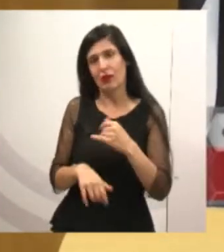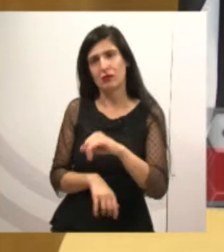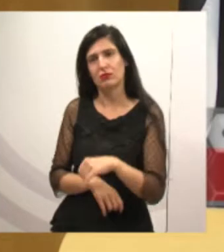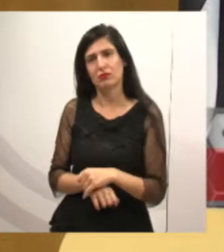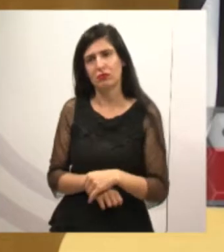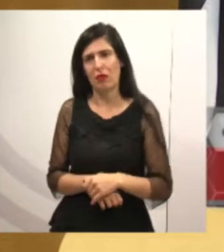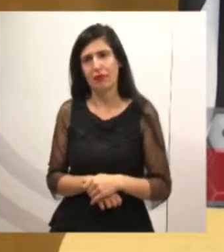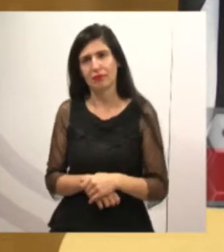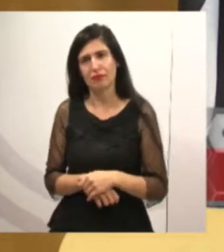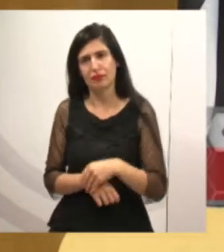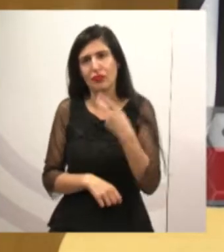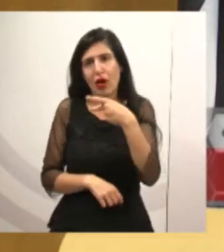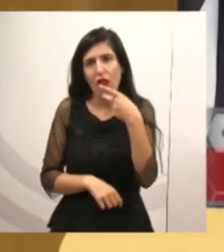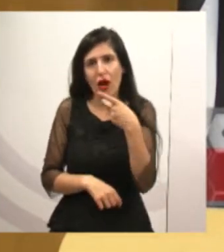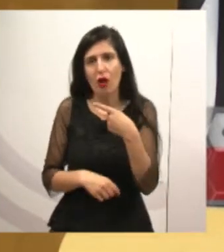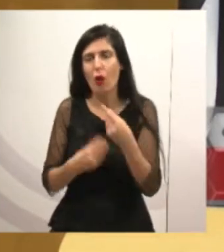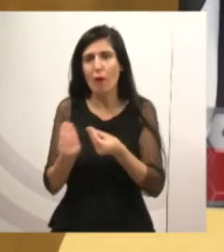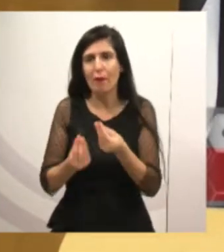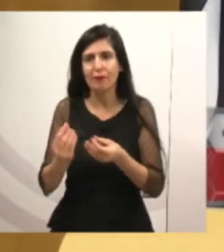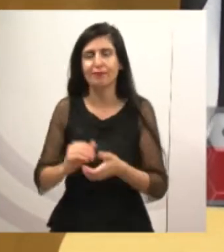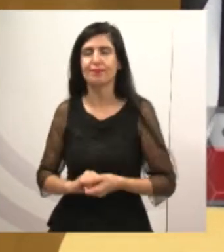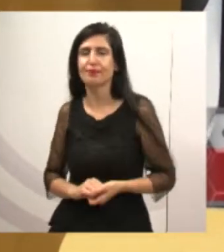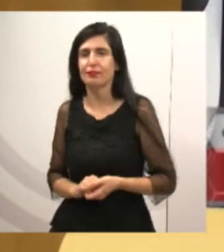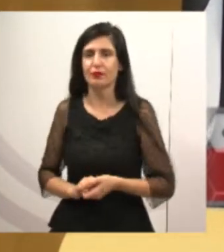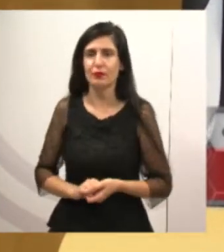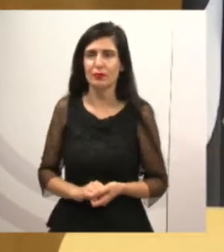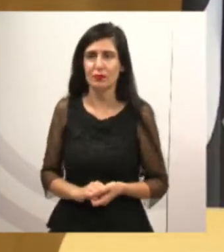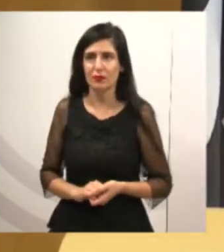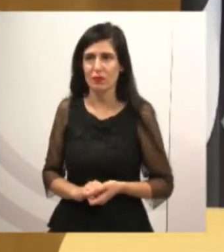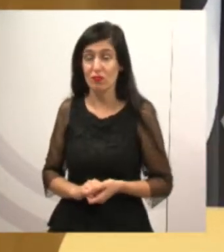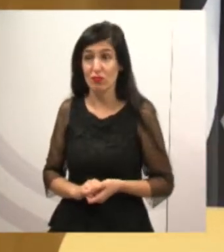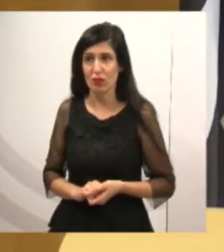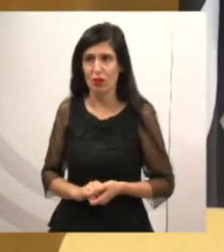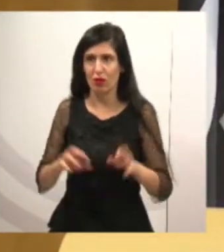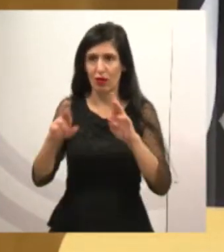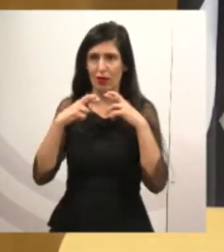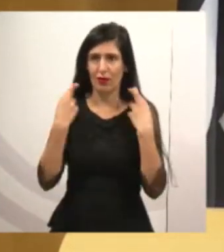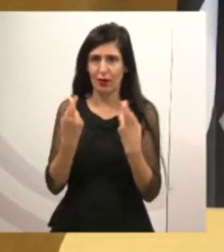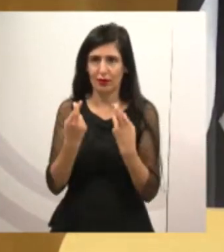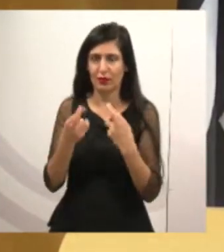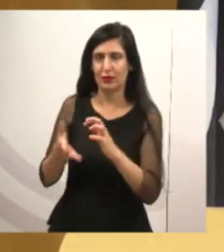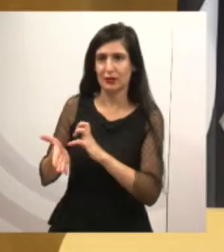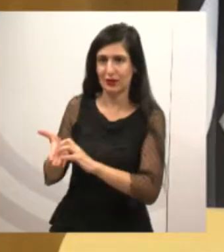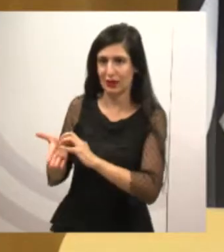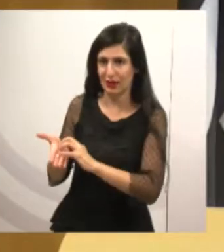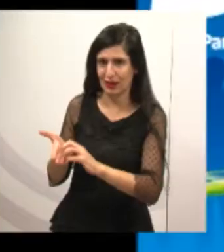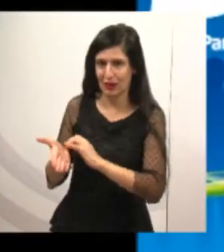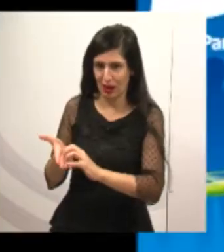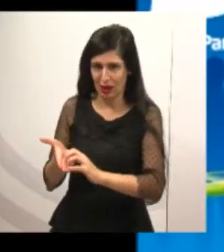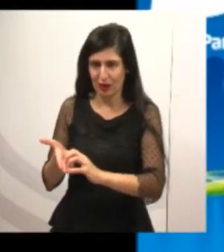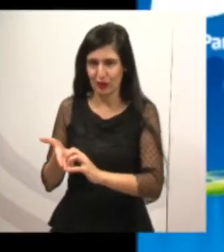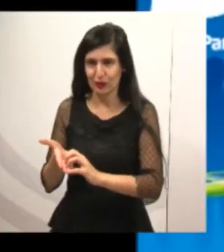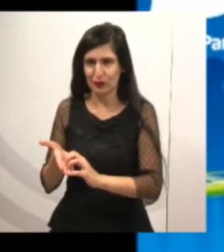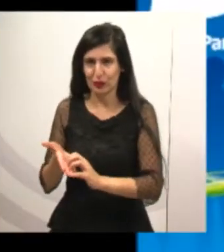Eu quero começar mostrando aí, quero que a técnica mostre, uma reunião que eu fiz com o secretário de mobilidade urbana